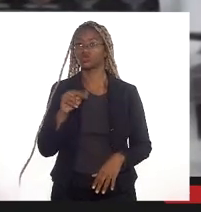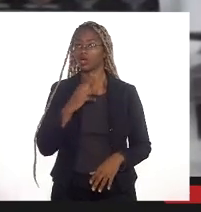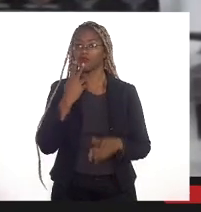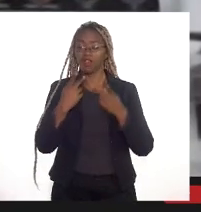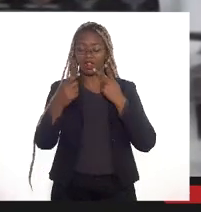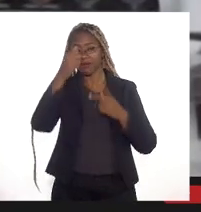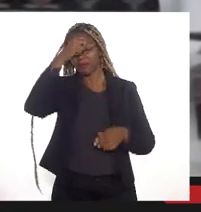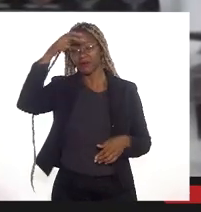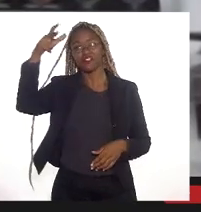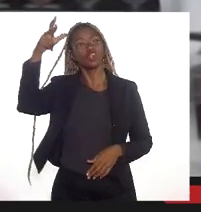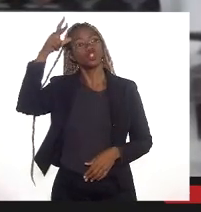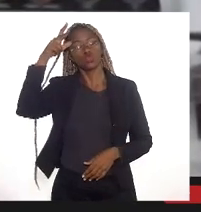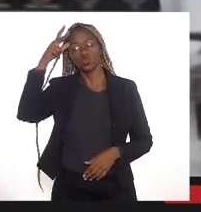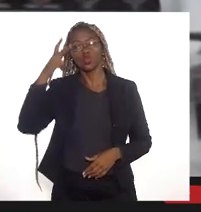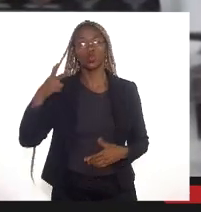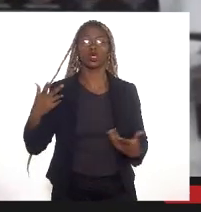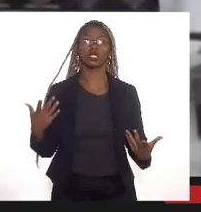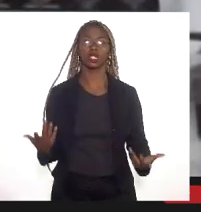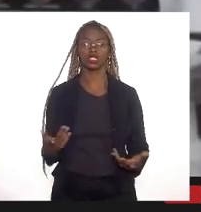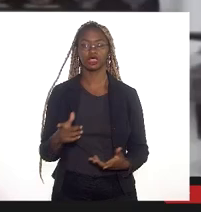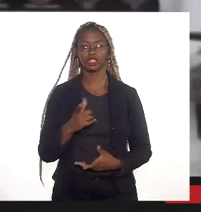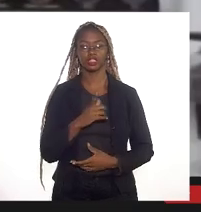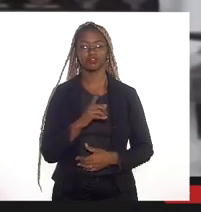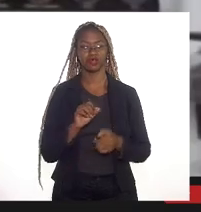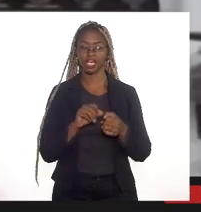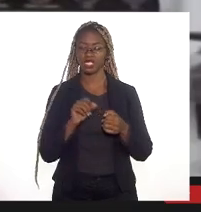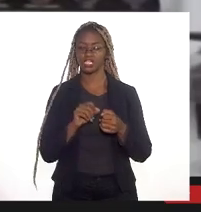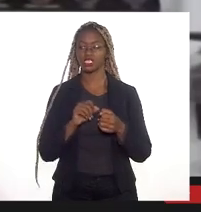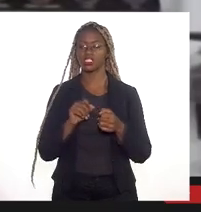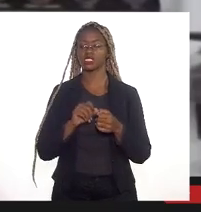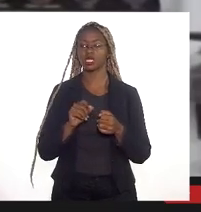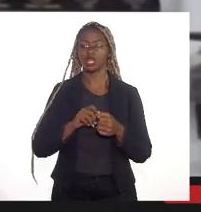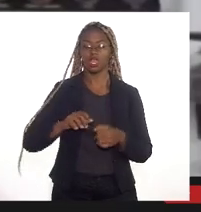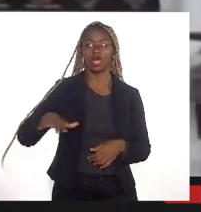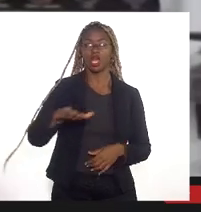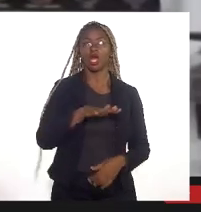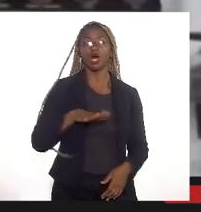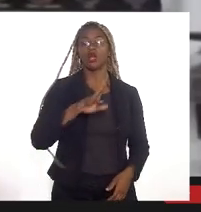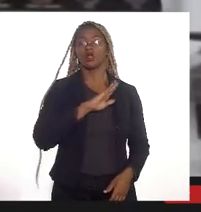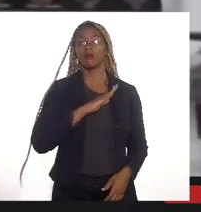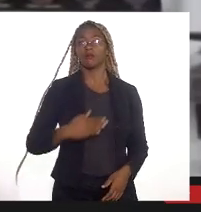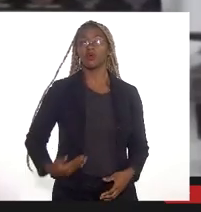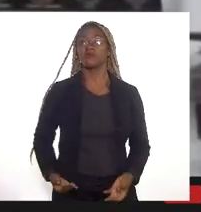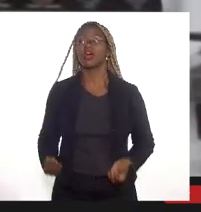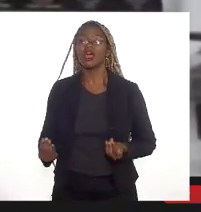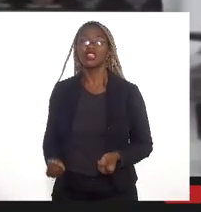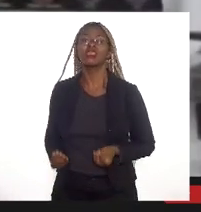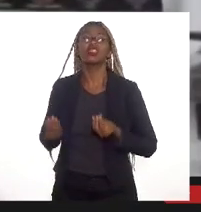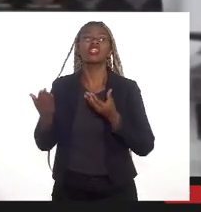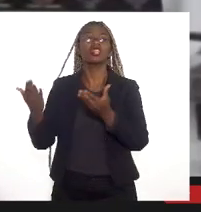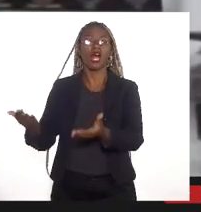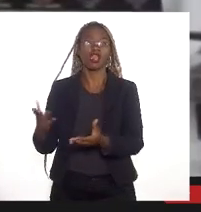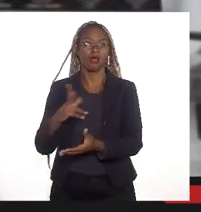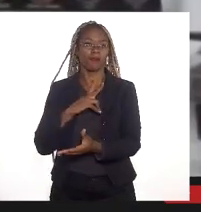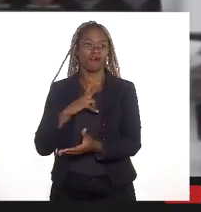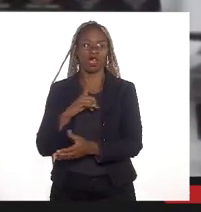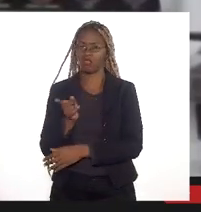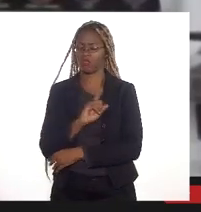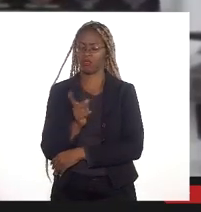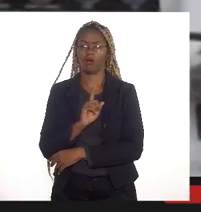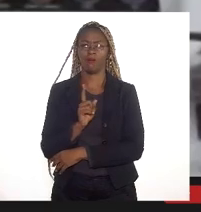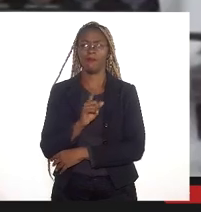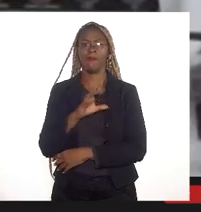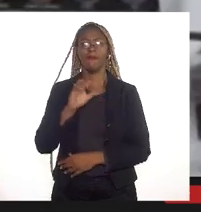está tendo está fazendo com que a área pública seja doada ou transferida para o privado a Câmara